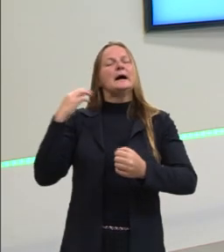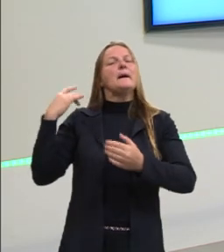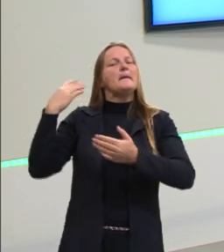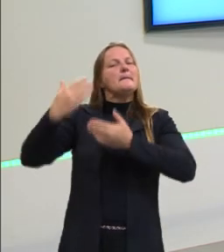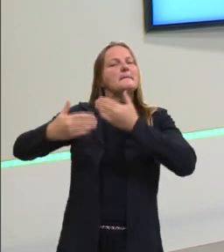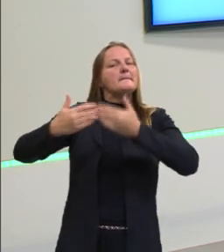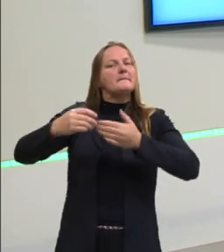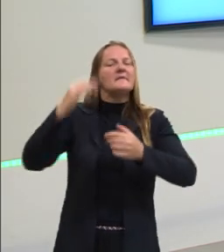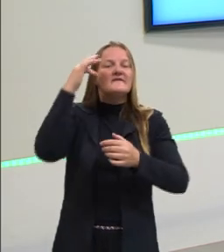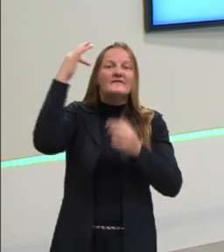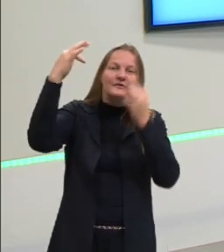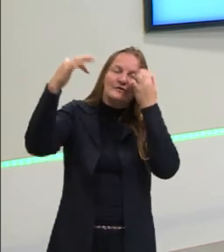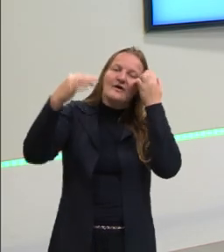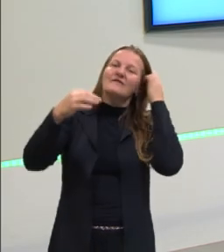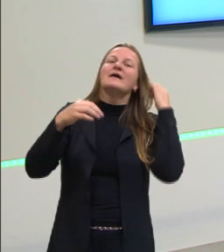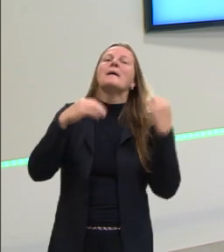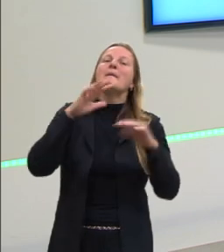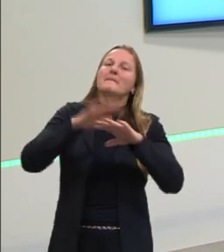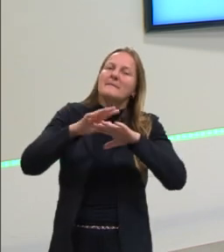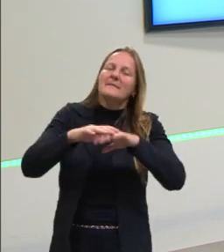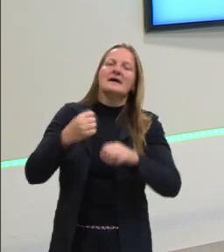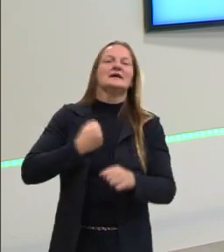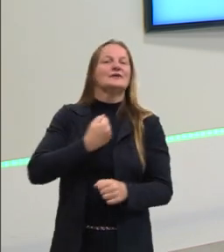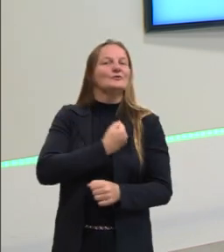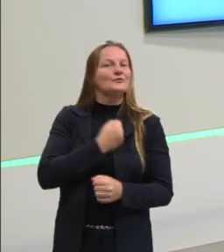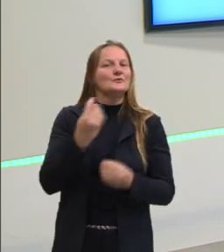filosófica, matemática, sobre os números,